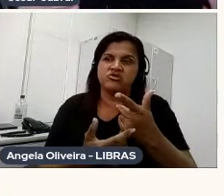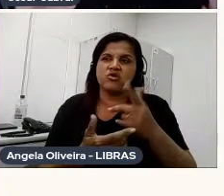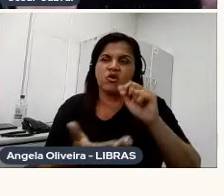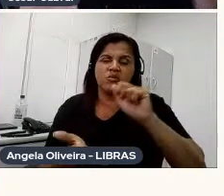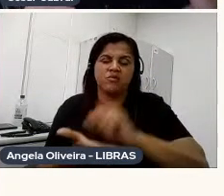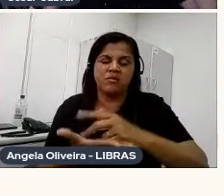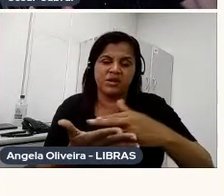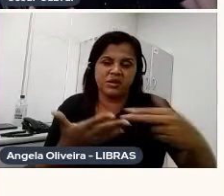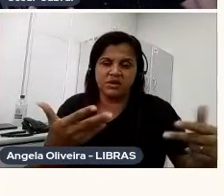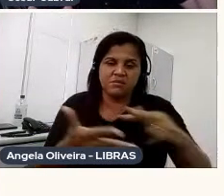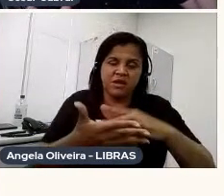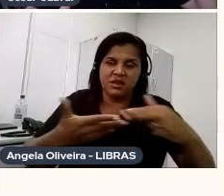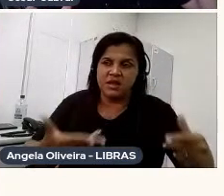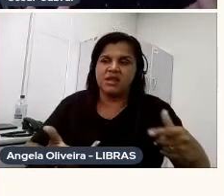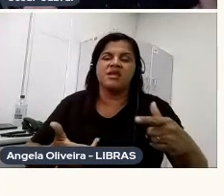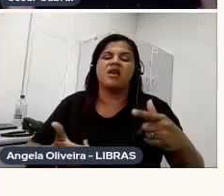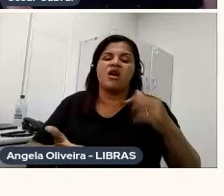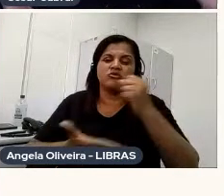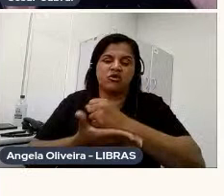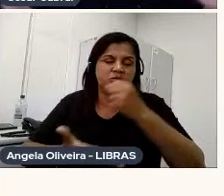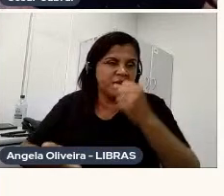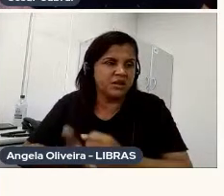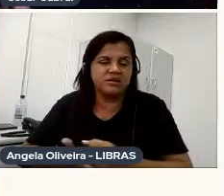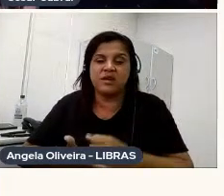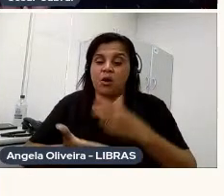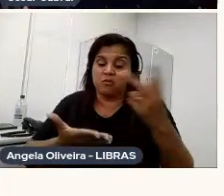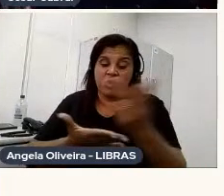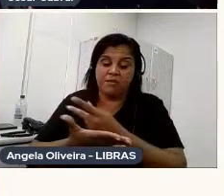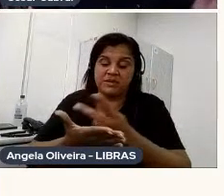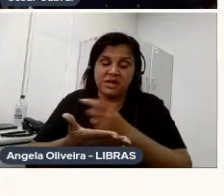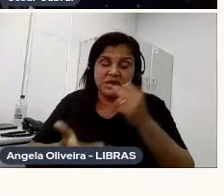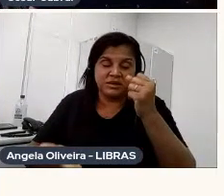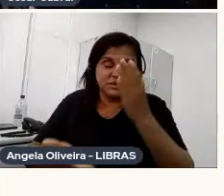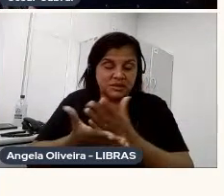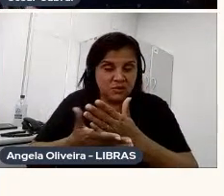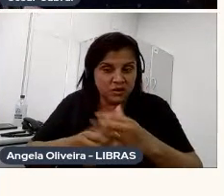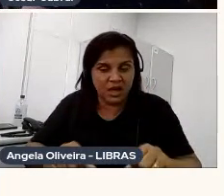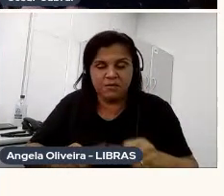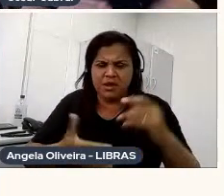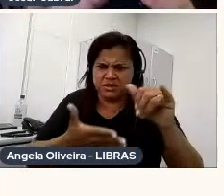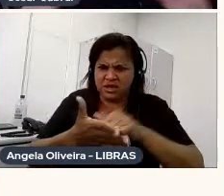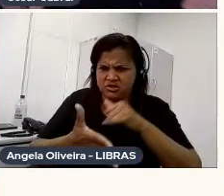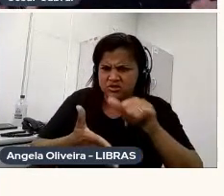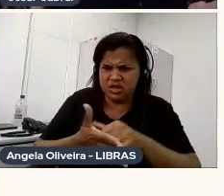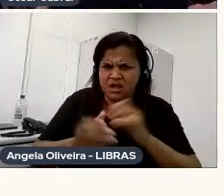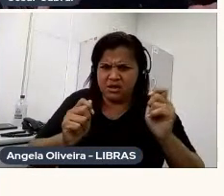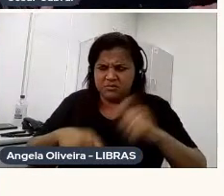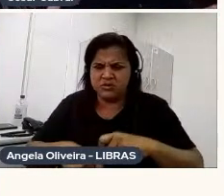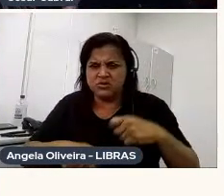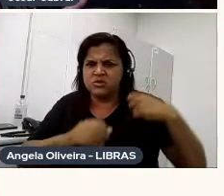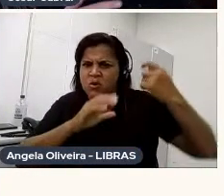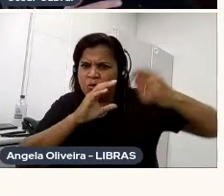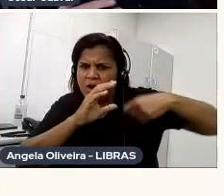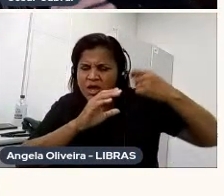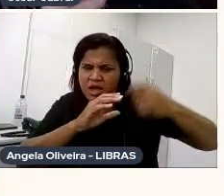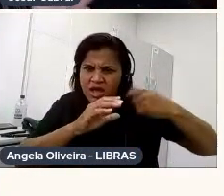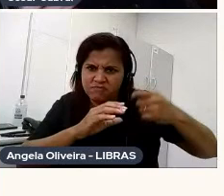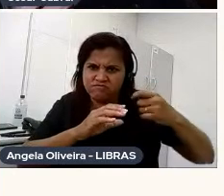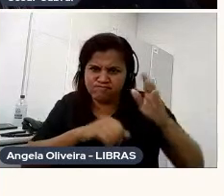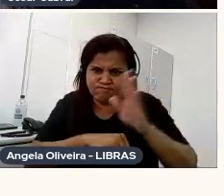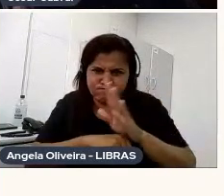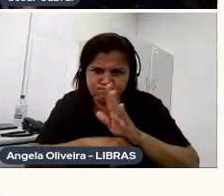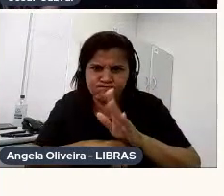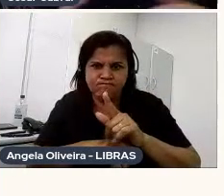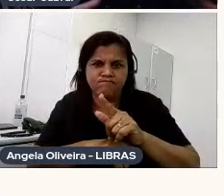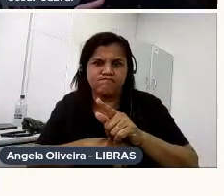animação quebra, né, se o documentário é a realidade registrada, né, em que você liga uma câmera e grava uma situação, manipulando